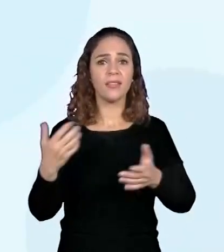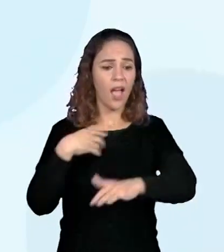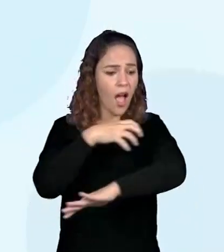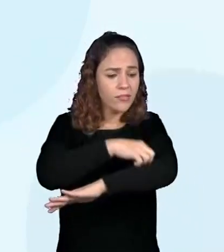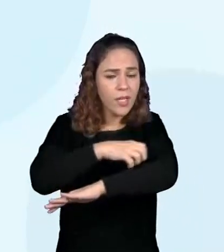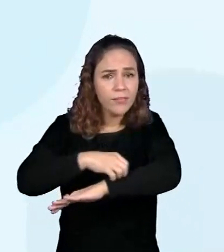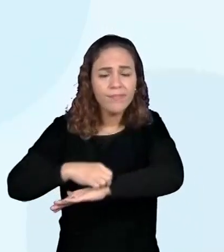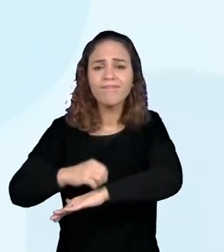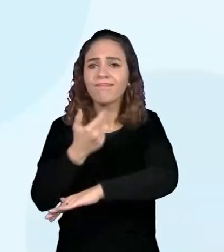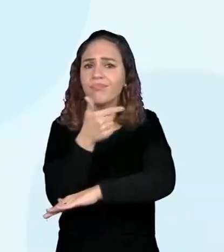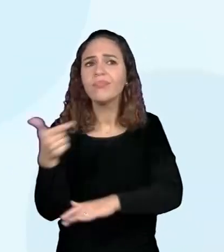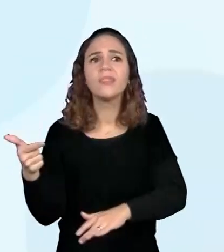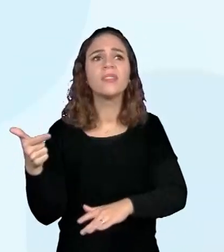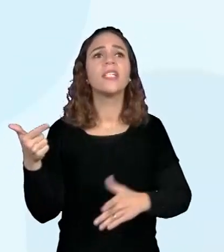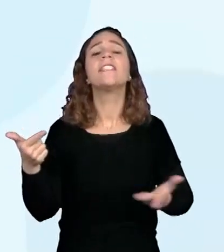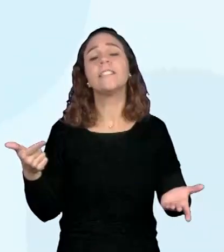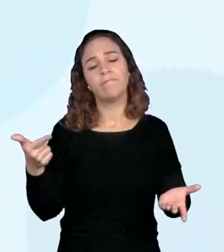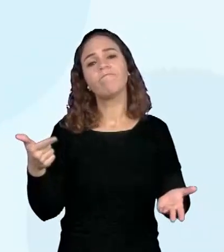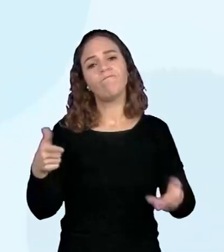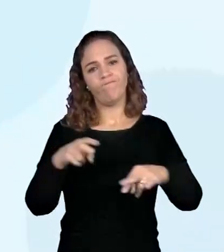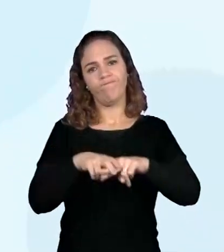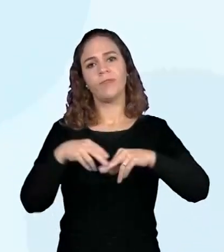consequência, pobreza.